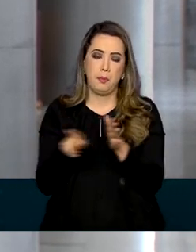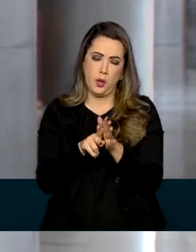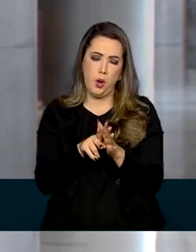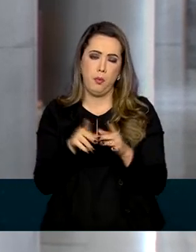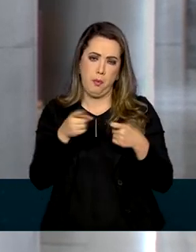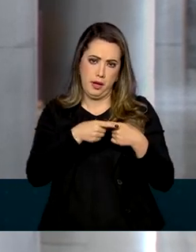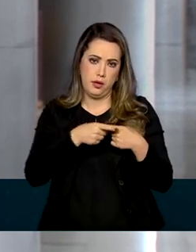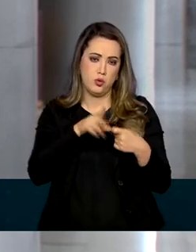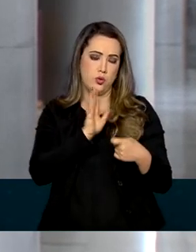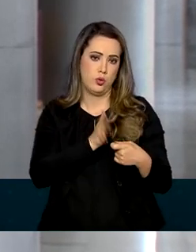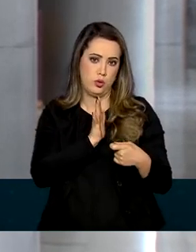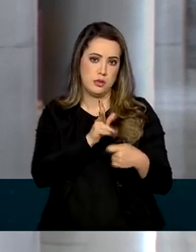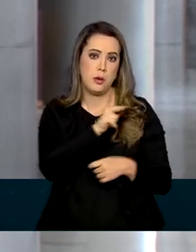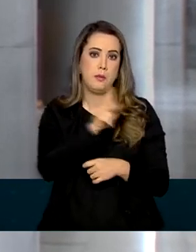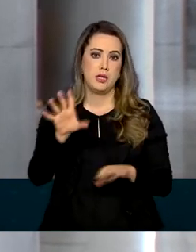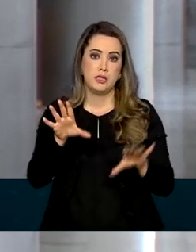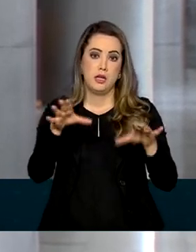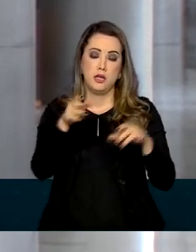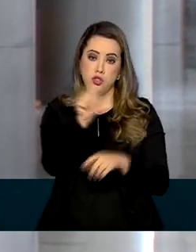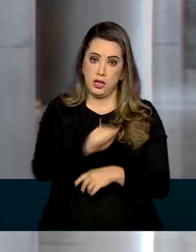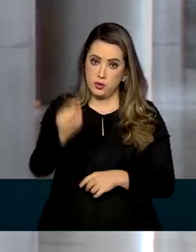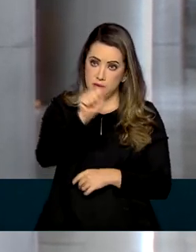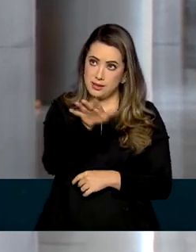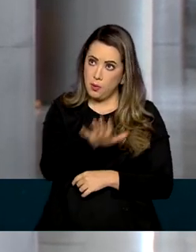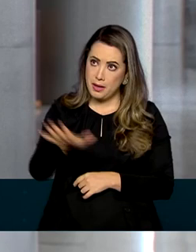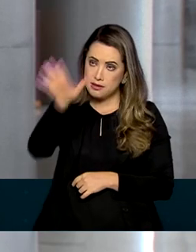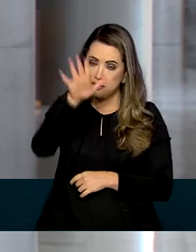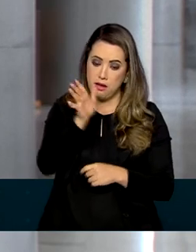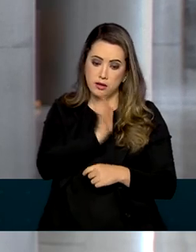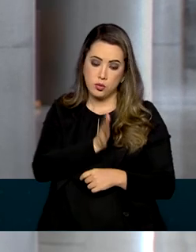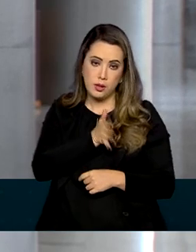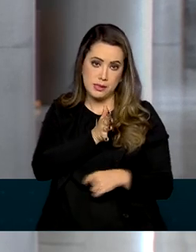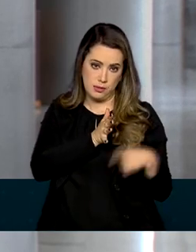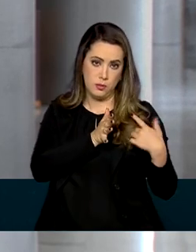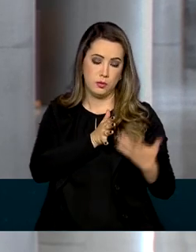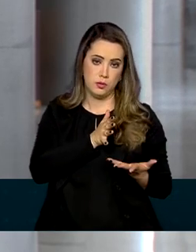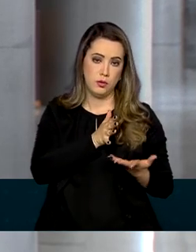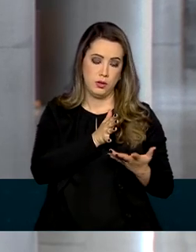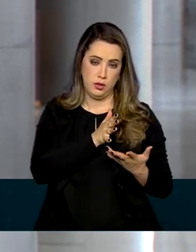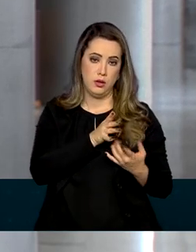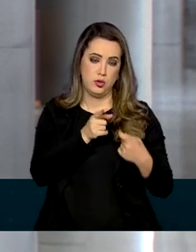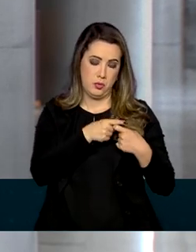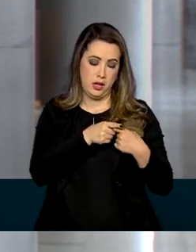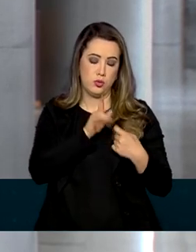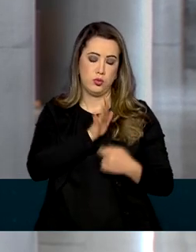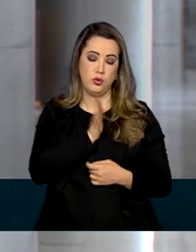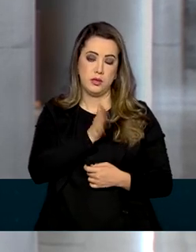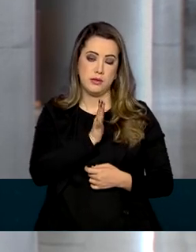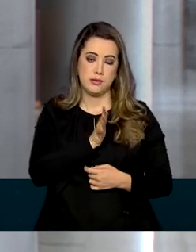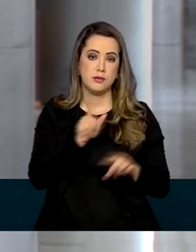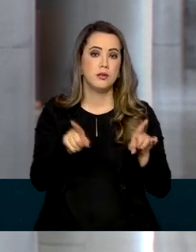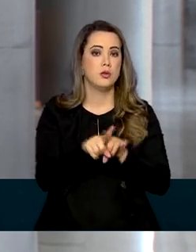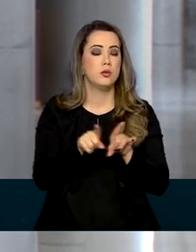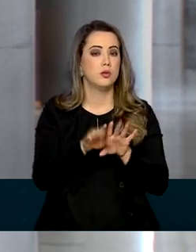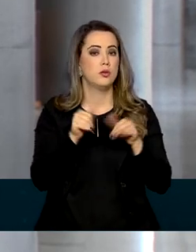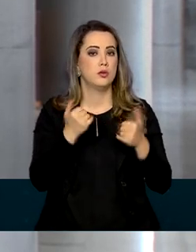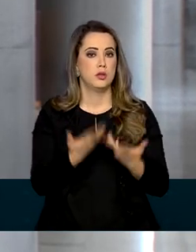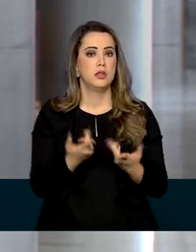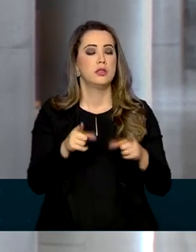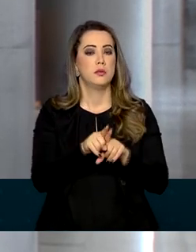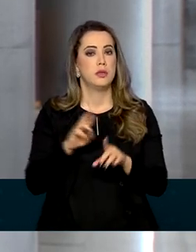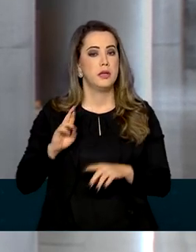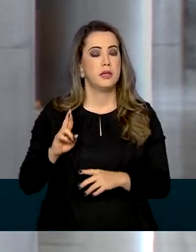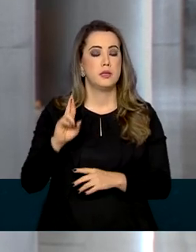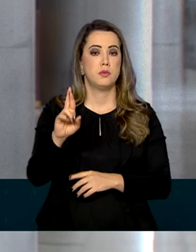Brasileira de Cardiologia e também responsável pelo Departamento de Hemodinâmica e Cardiologia Intervencionista